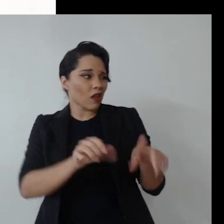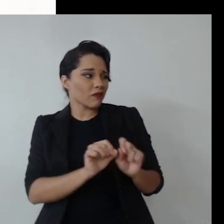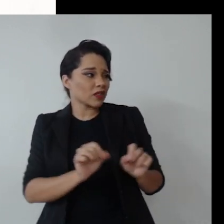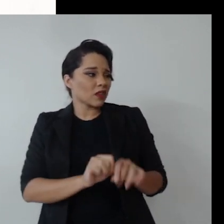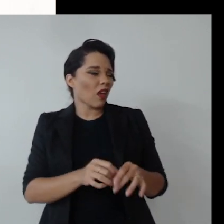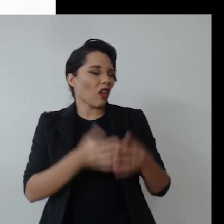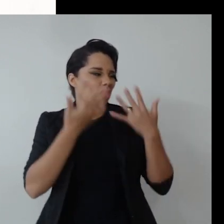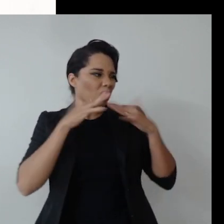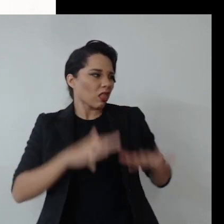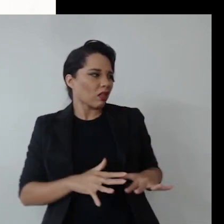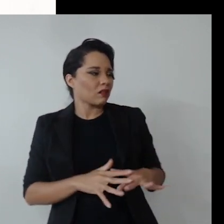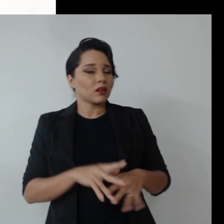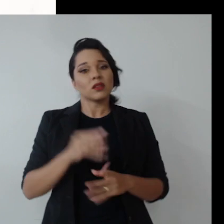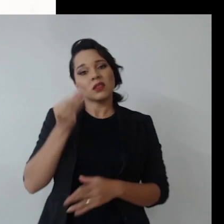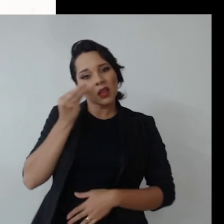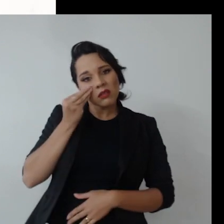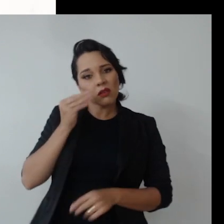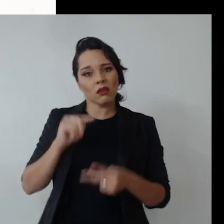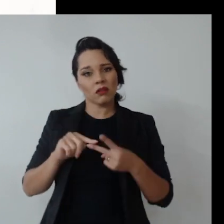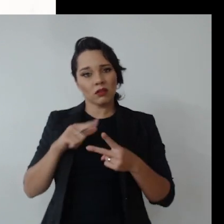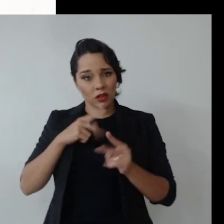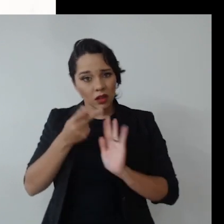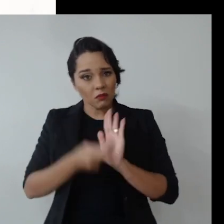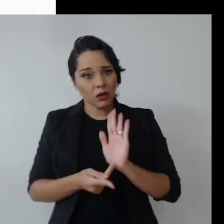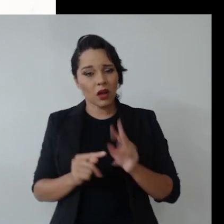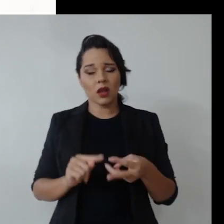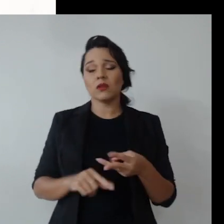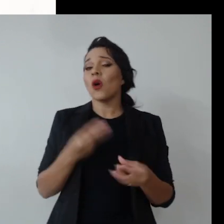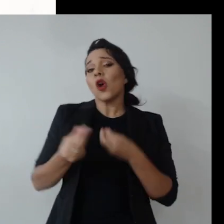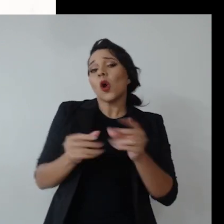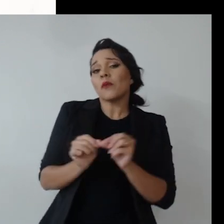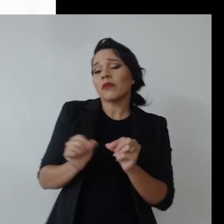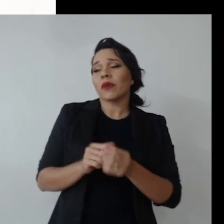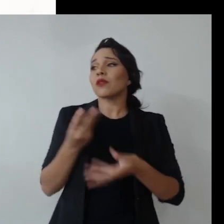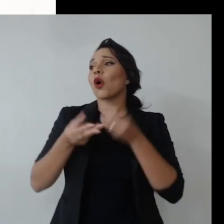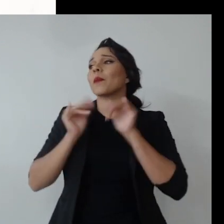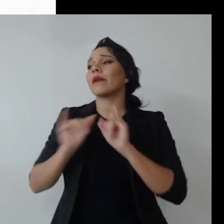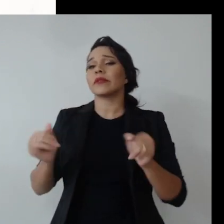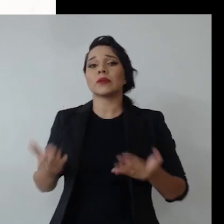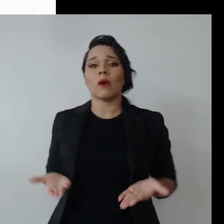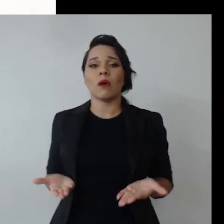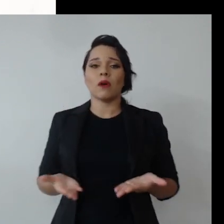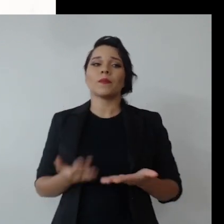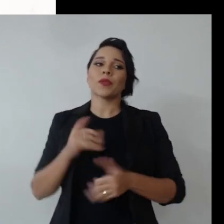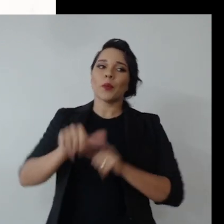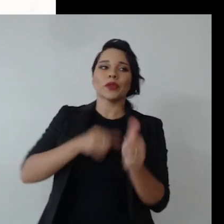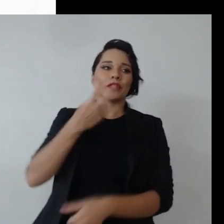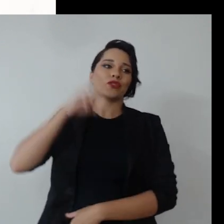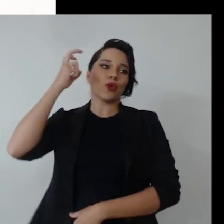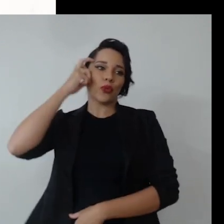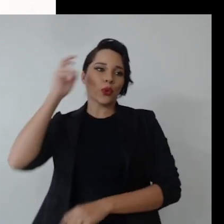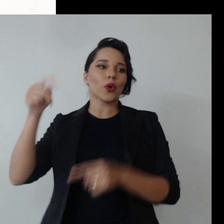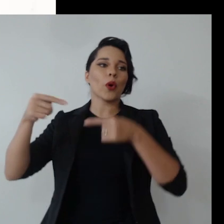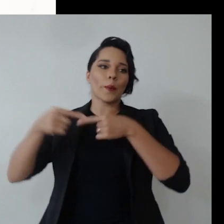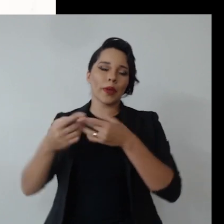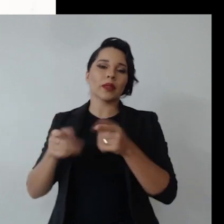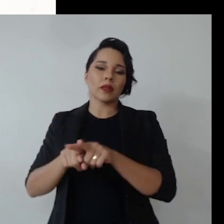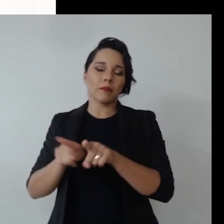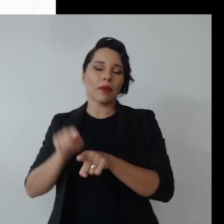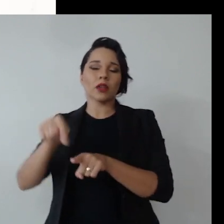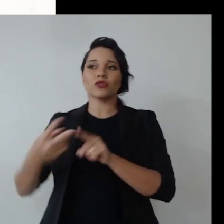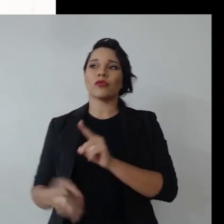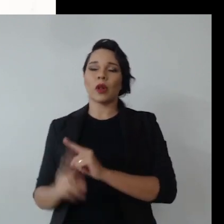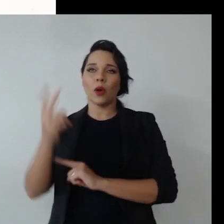não faz, o pessoal desanimado, mas tentou, existe um plano. Como é que foi feito? Como é que comunicou? Então, assim, a mudança de cultura está muito em relação a essa